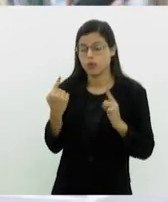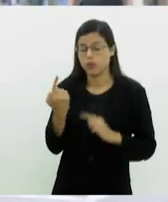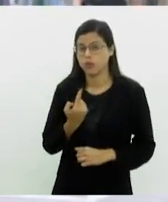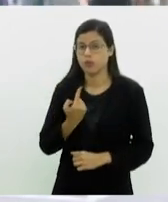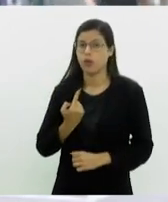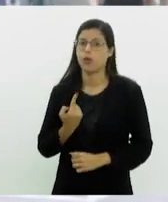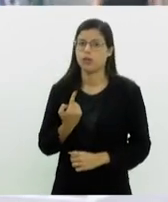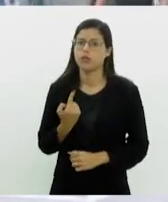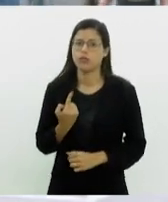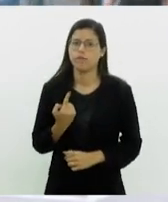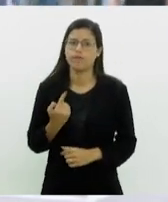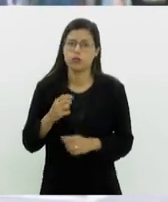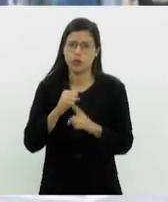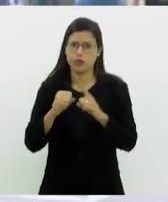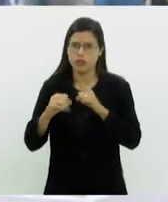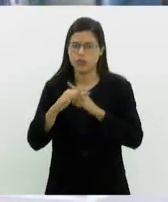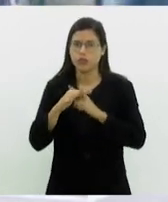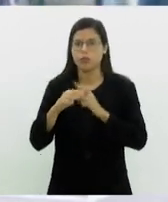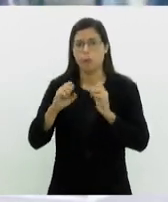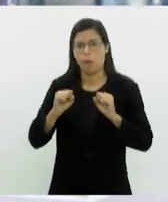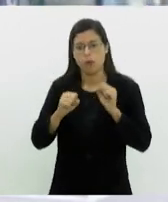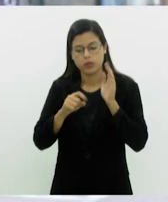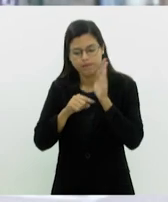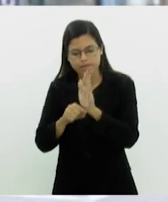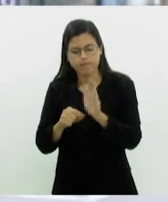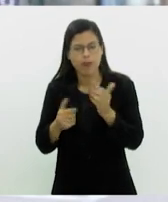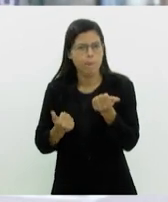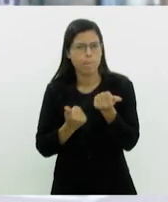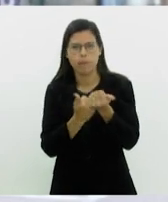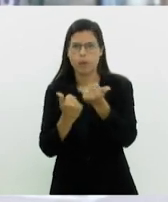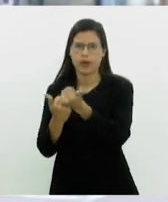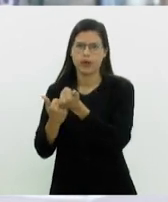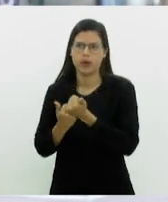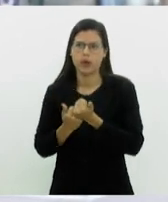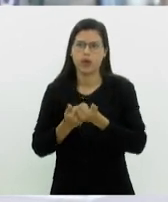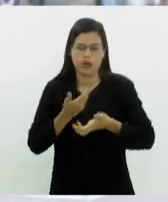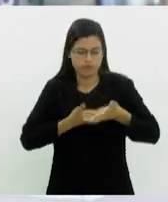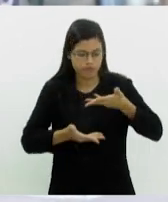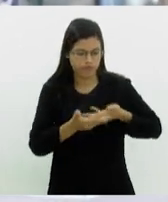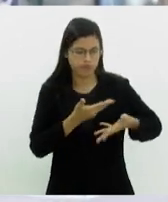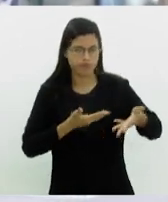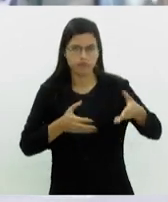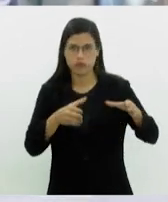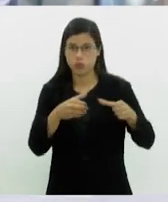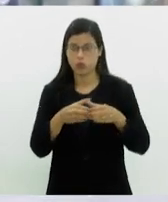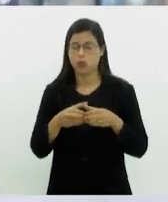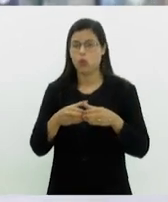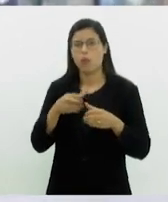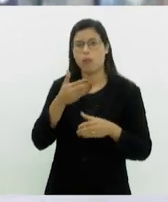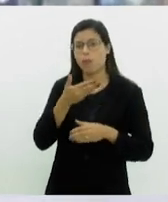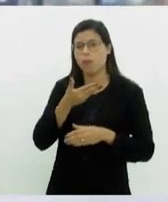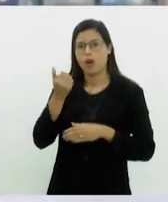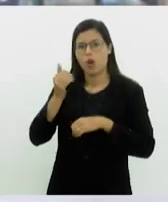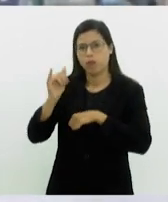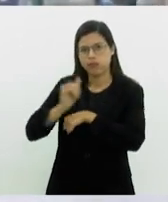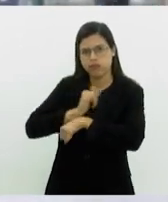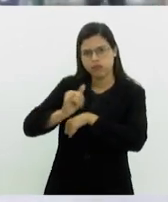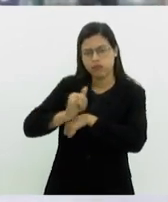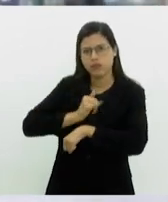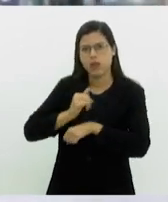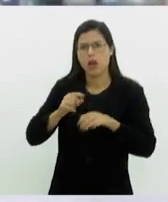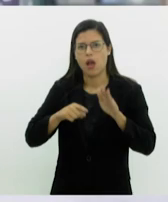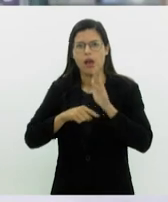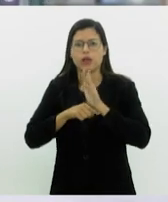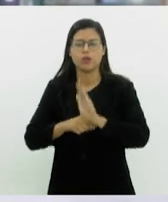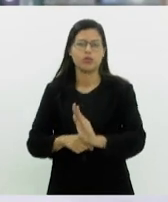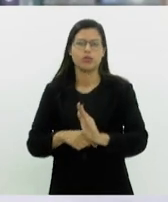apoiar um ao outro. Porque a gente entende que o senso coletivo de ajuda, ele é uma das melhores ferramentas para ajudar a